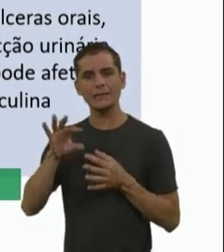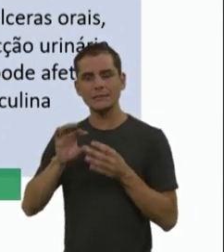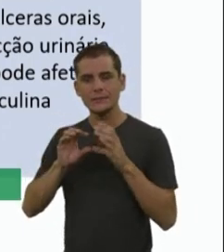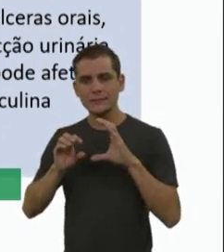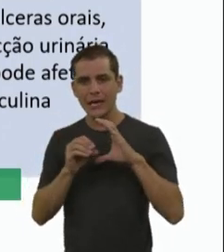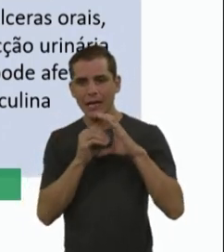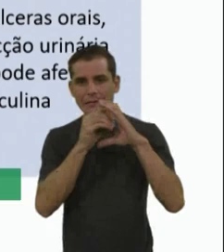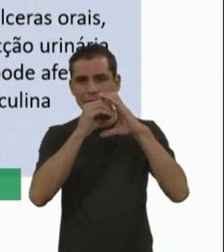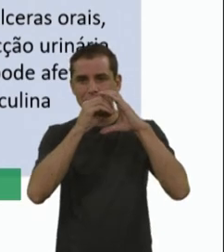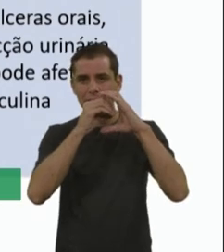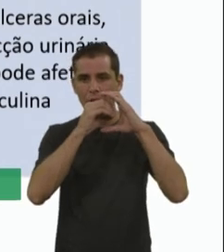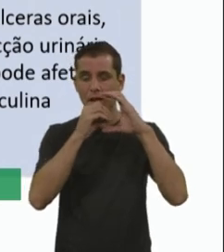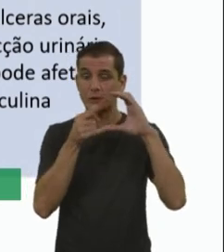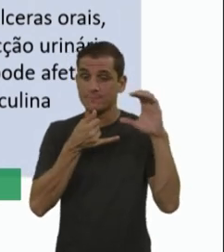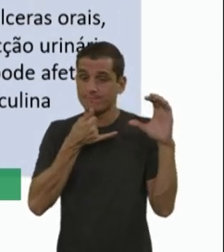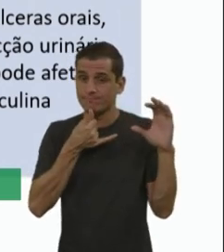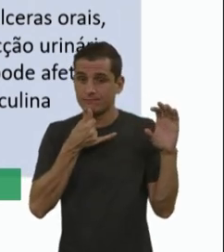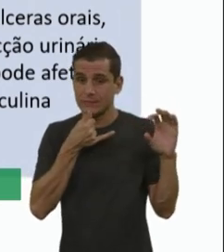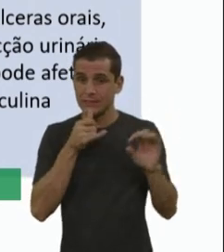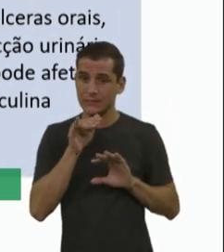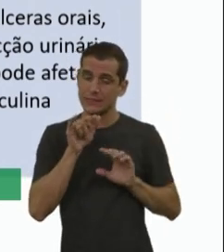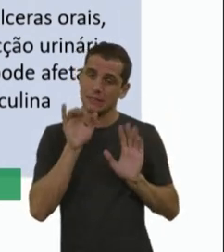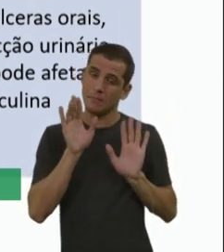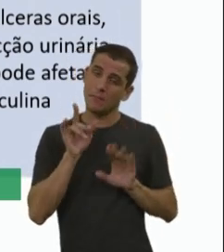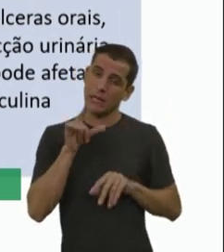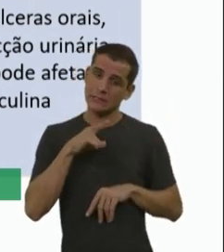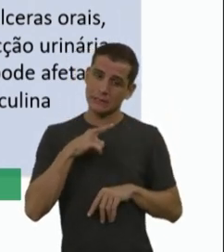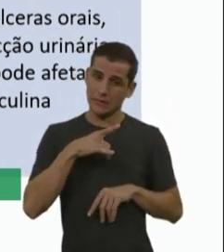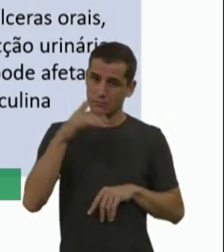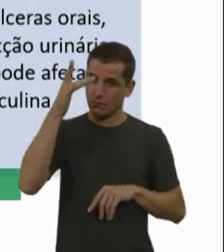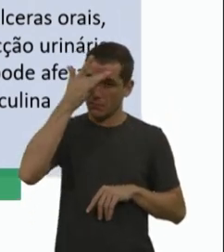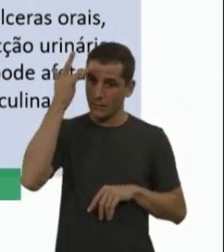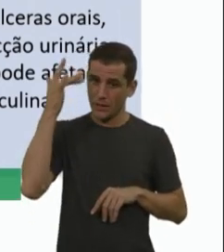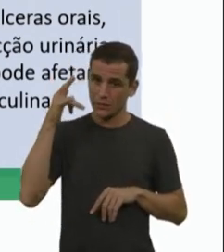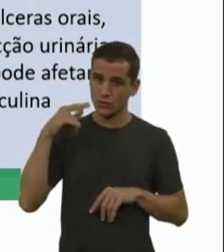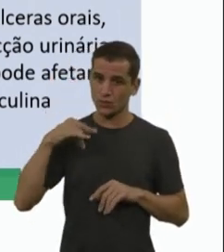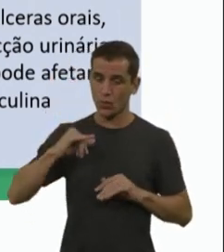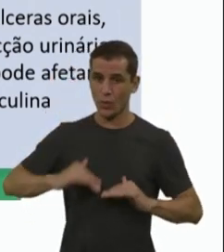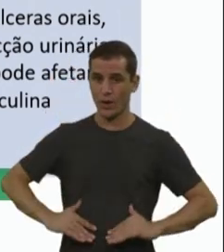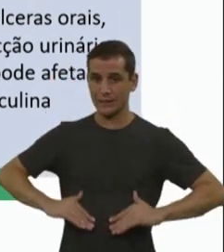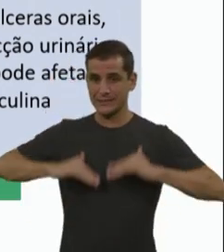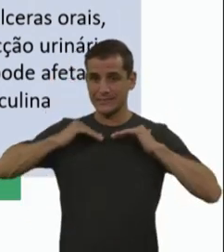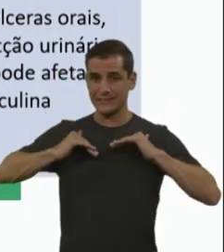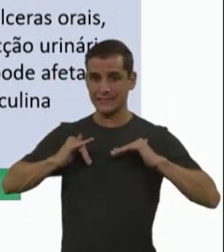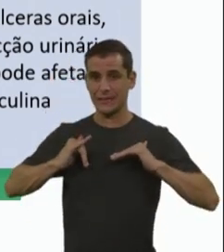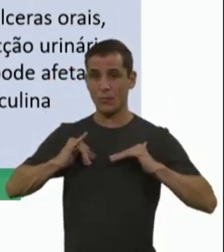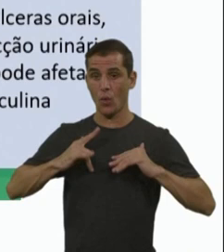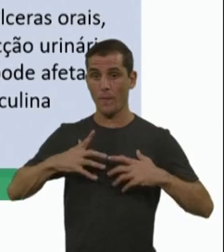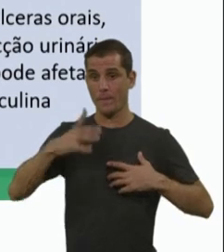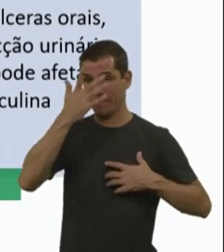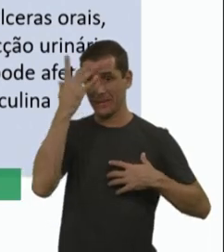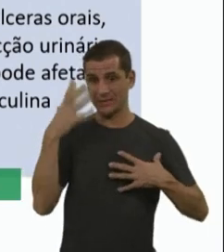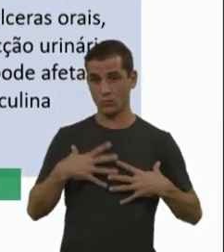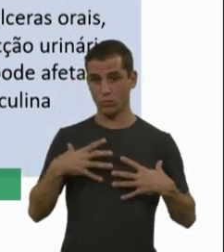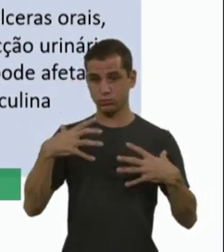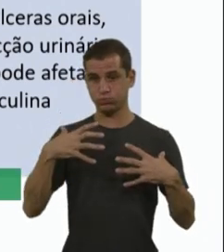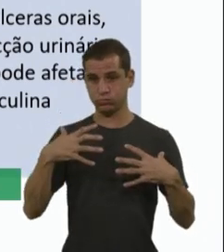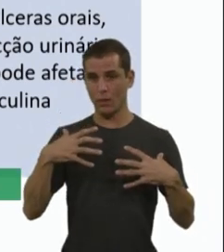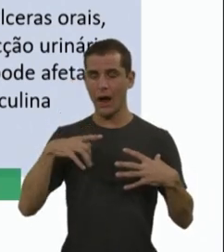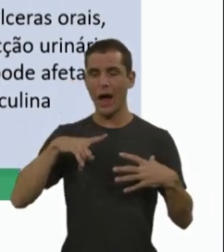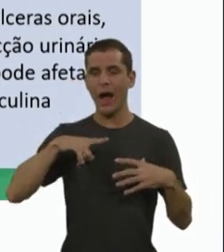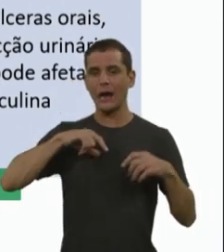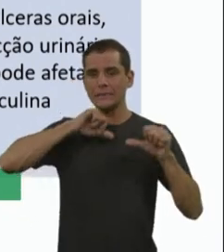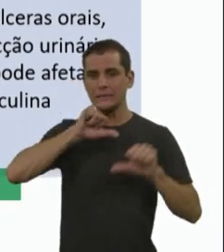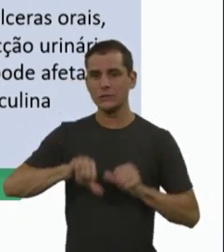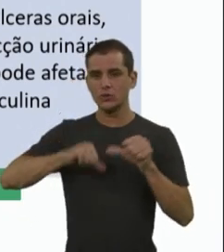infelizmente, a gente tem com frequência, né, uma reação imunomediada, inflamatória, esses pacientes vão evoluir com hepatite, em torno